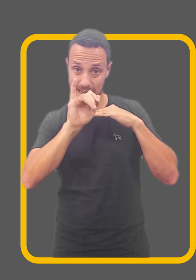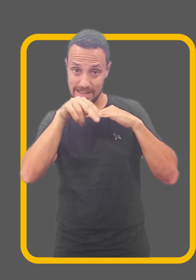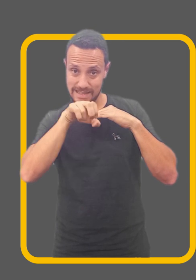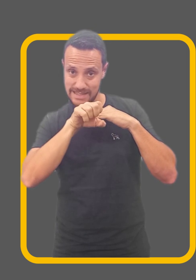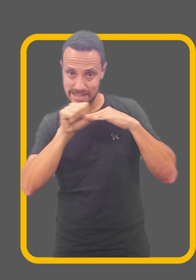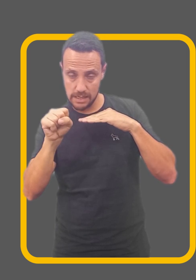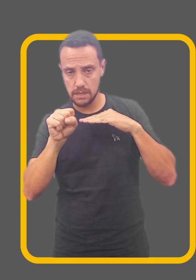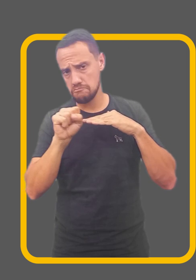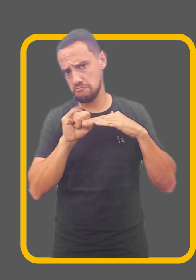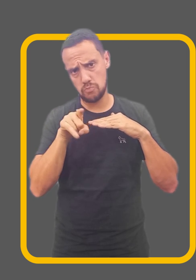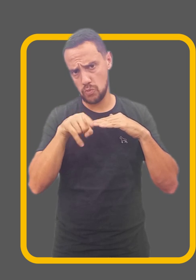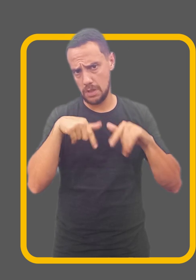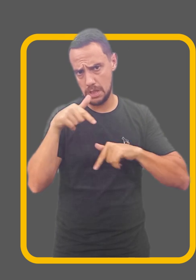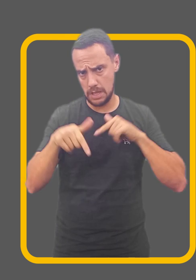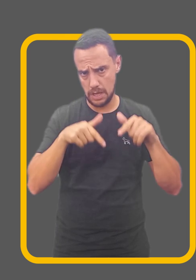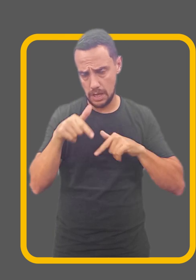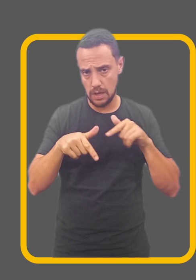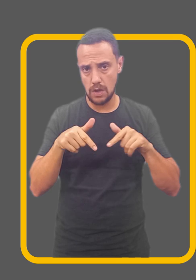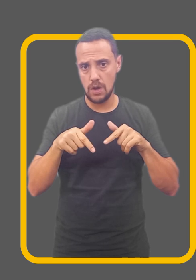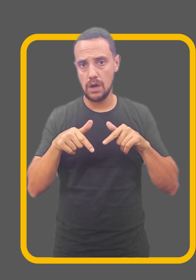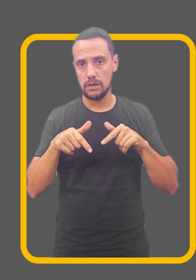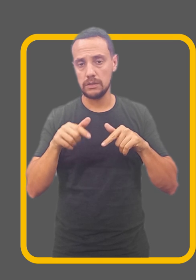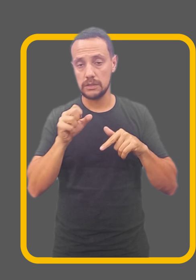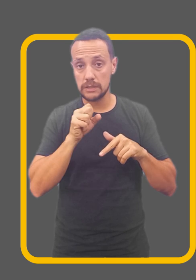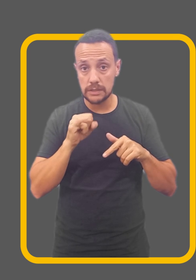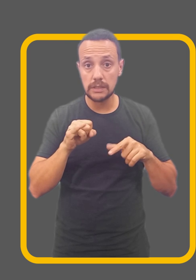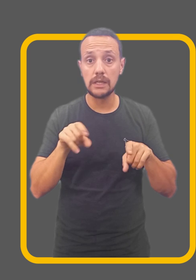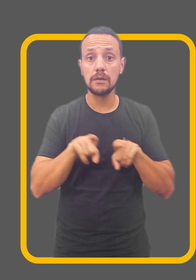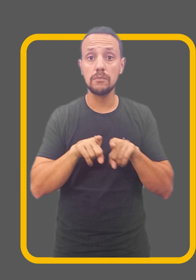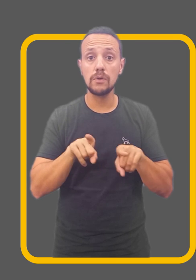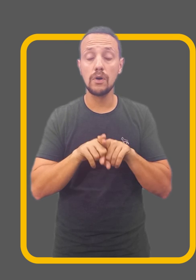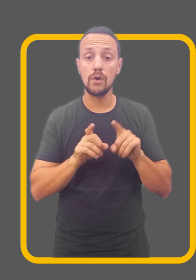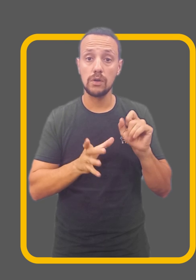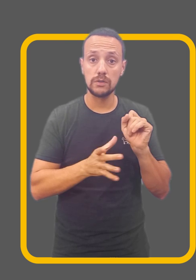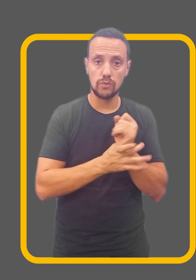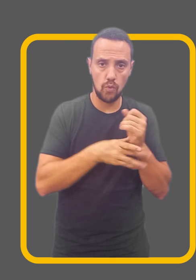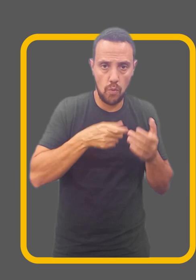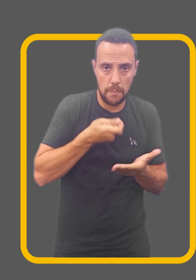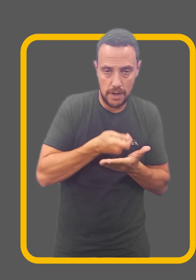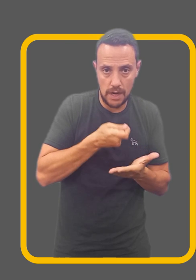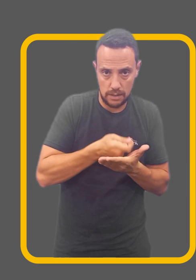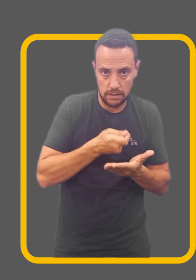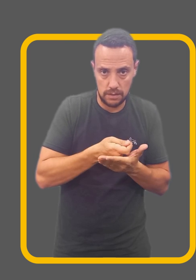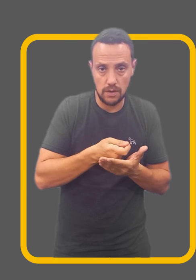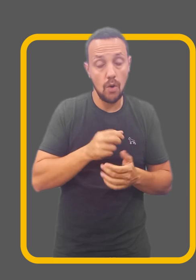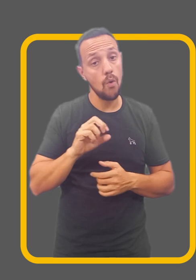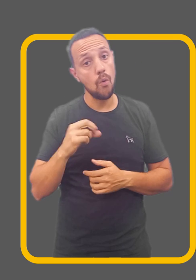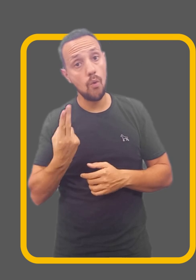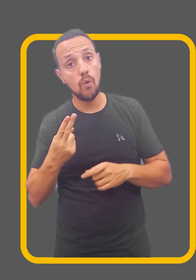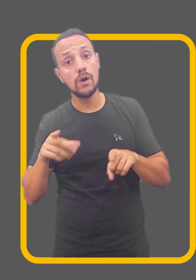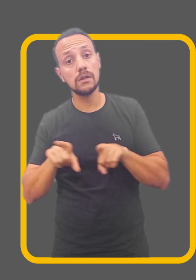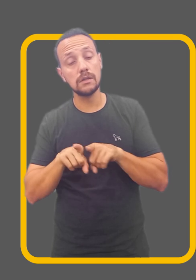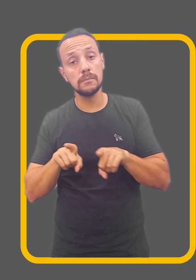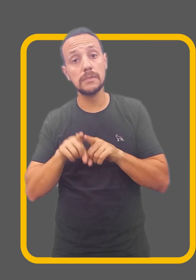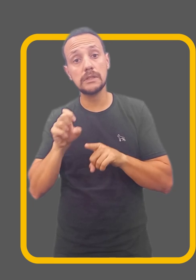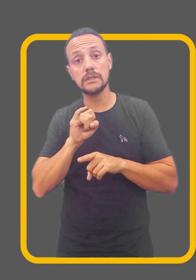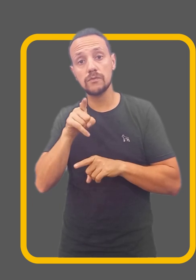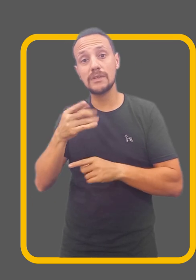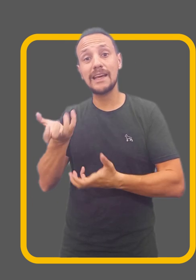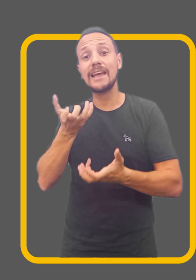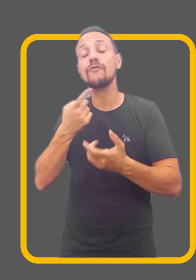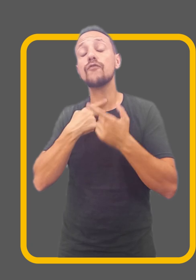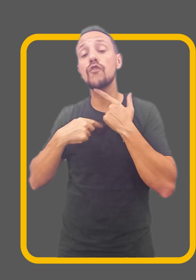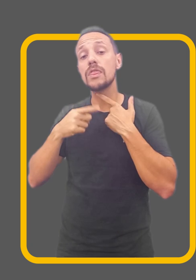INSS, seja por relação de trabalho, como empregado, chamado de segurado obrigatório, ou ainda por